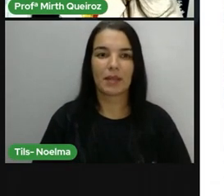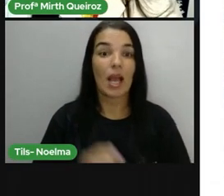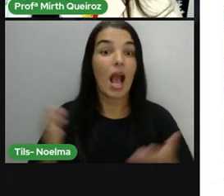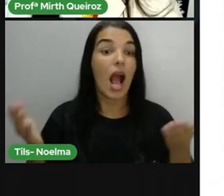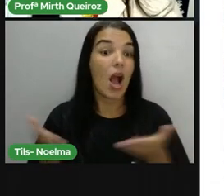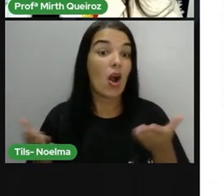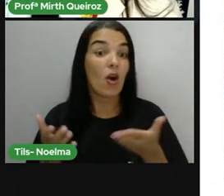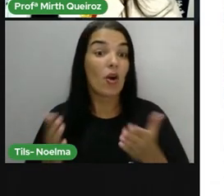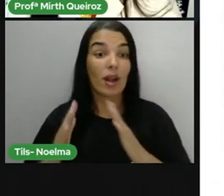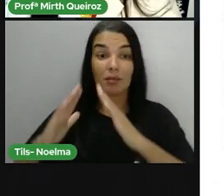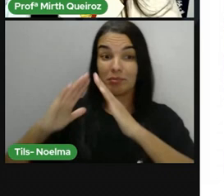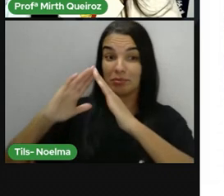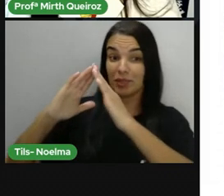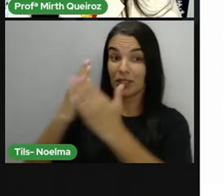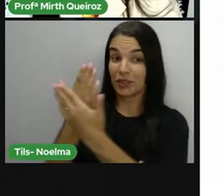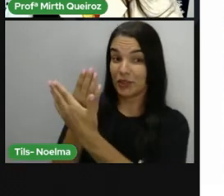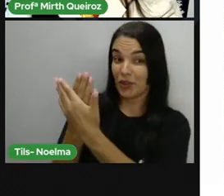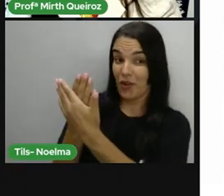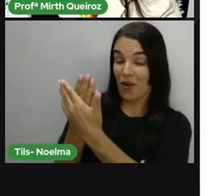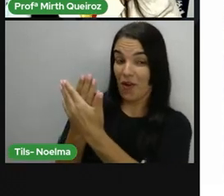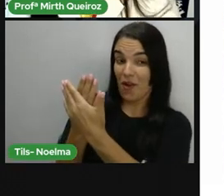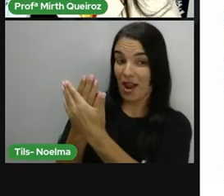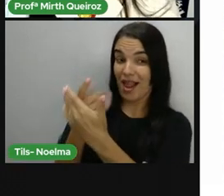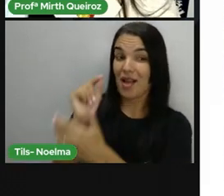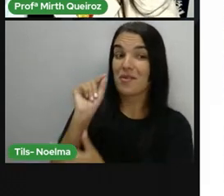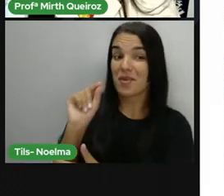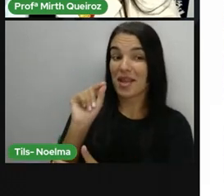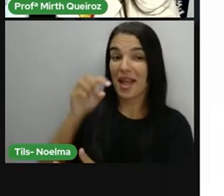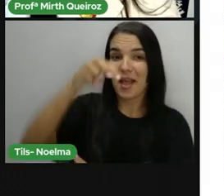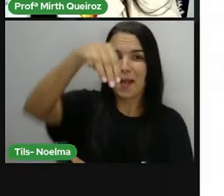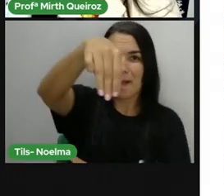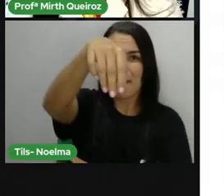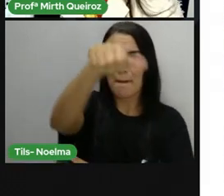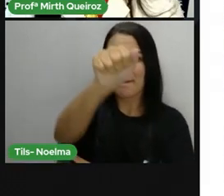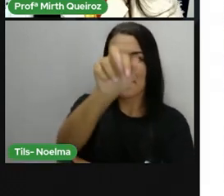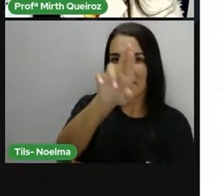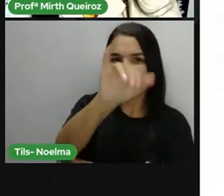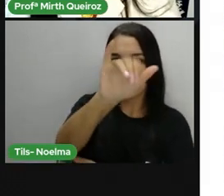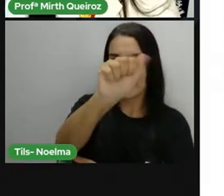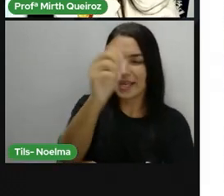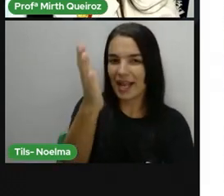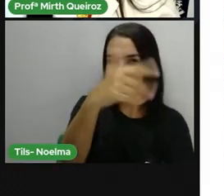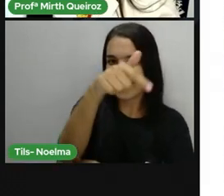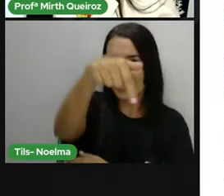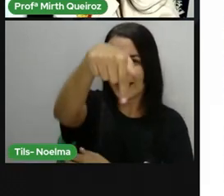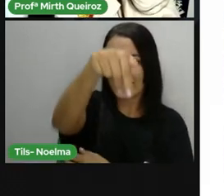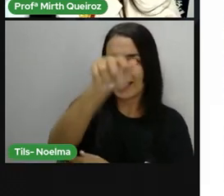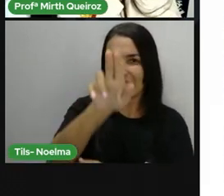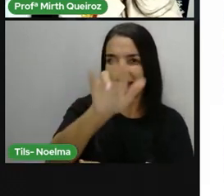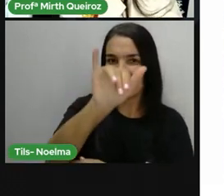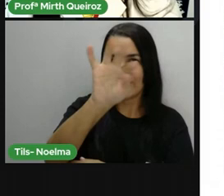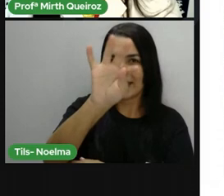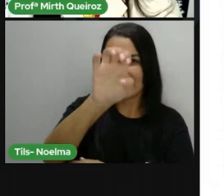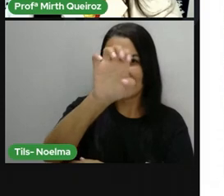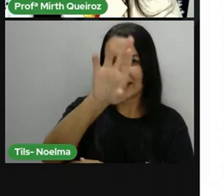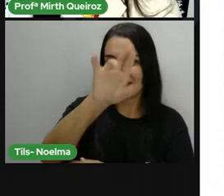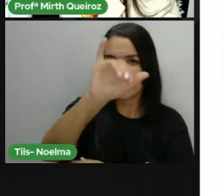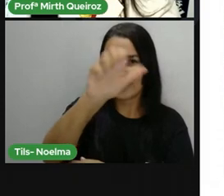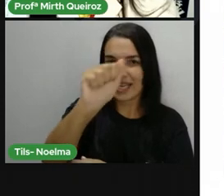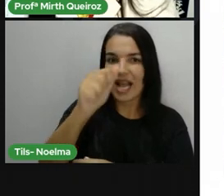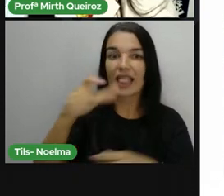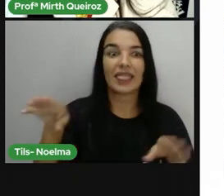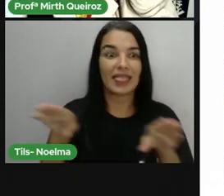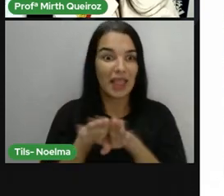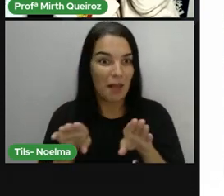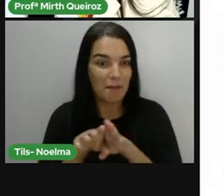O prédio da escola Maria Quitéria também é outro patrimônio cultural, material de